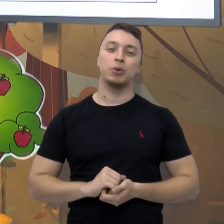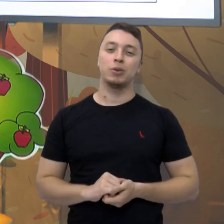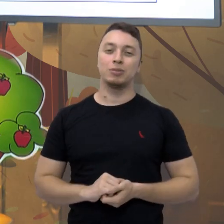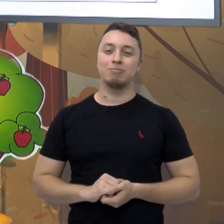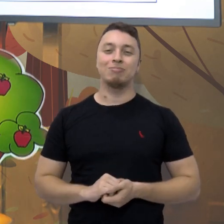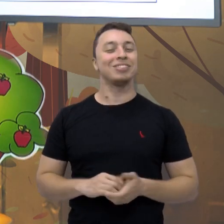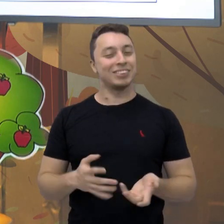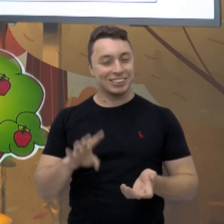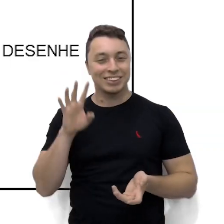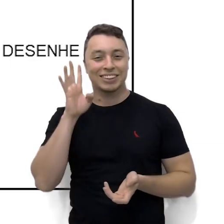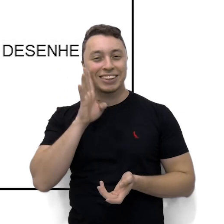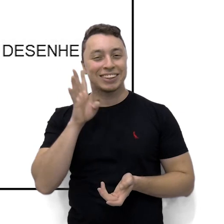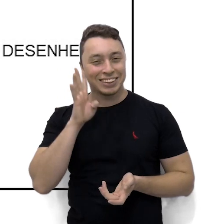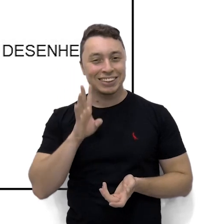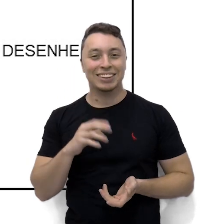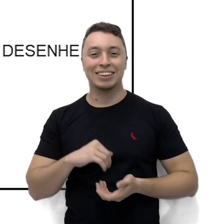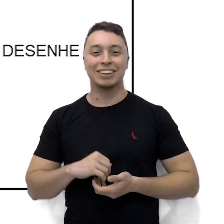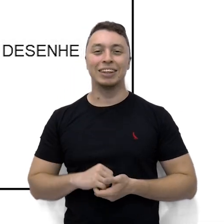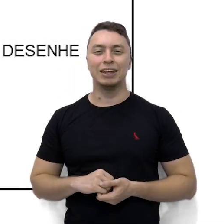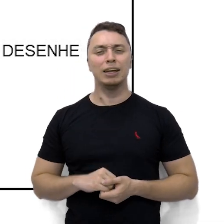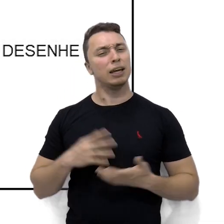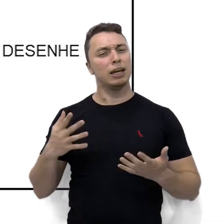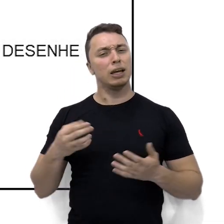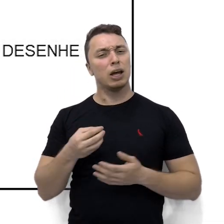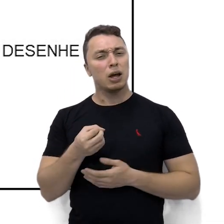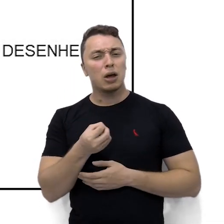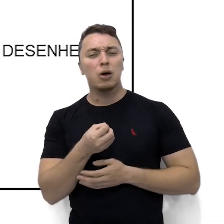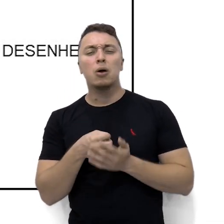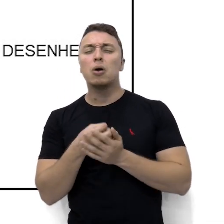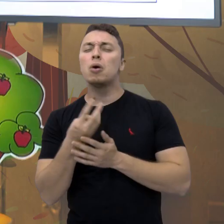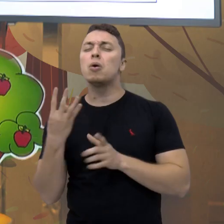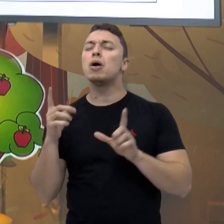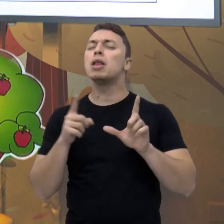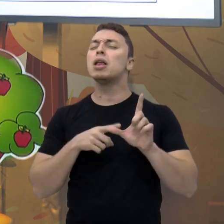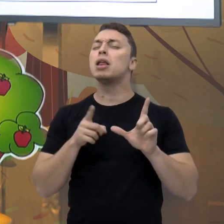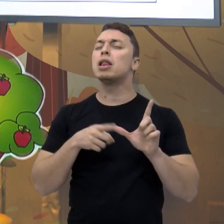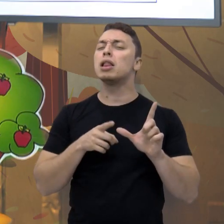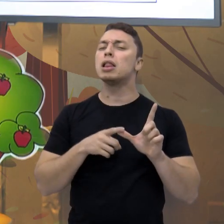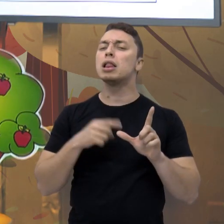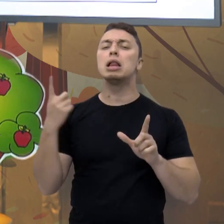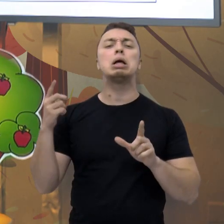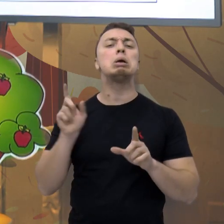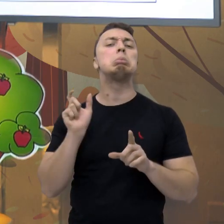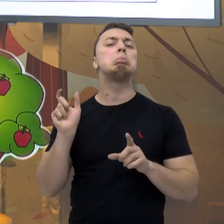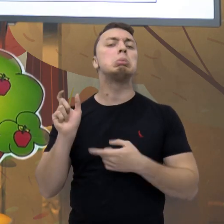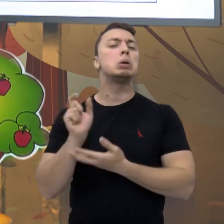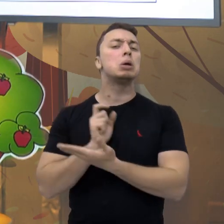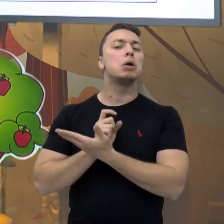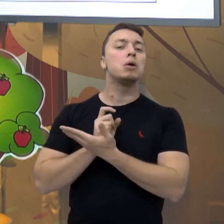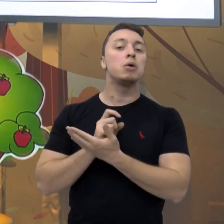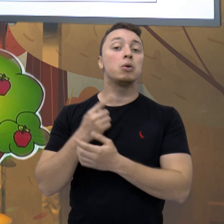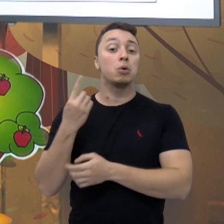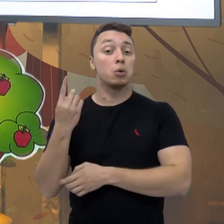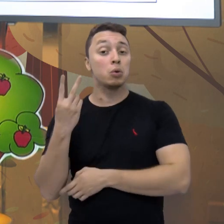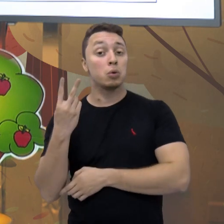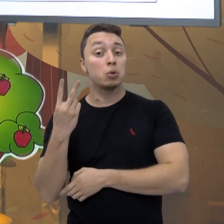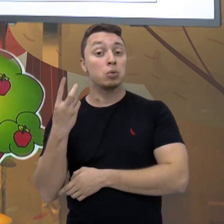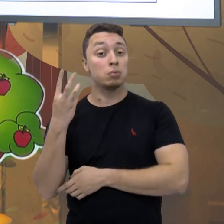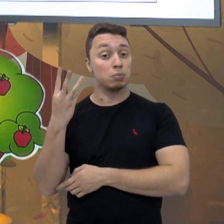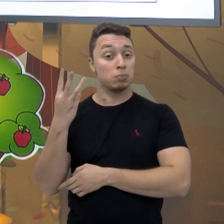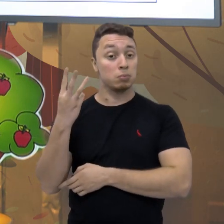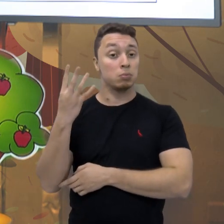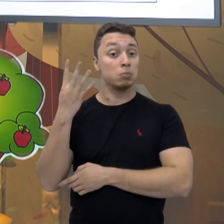legal, né, gente? Agora, quantas letras tem a palavra outono? Vamos contar? Um, dois,